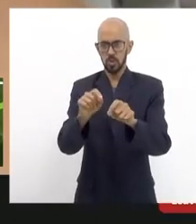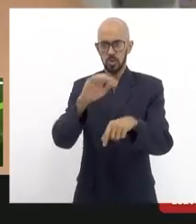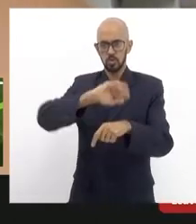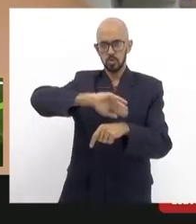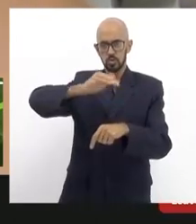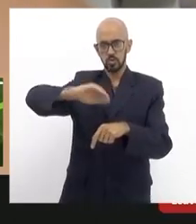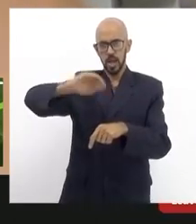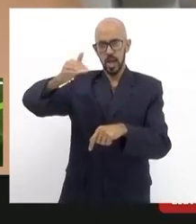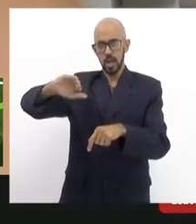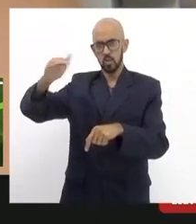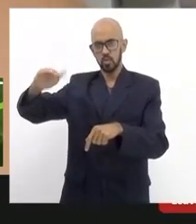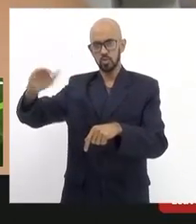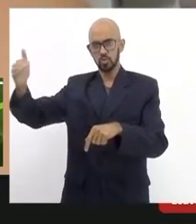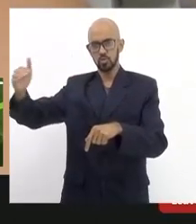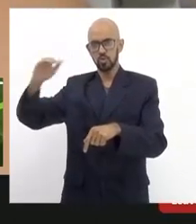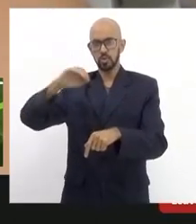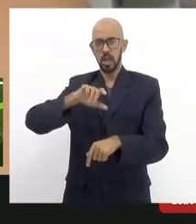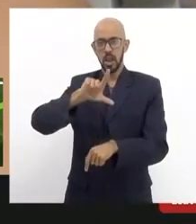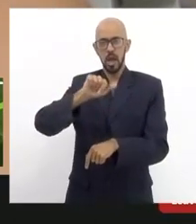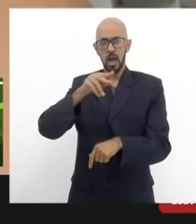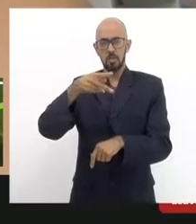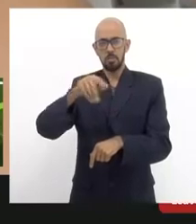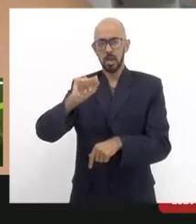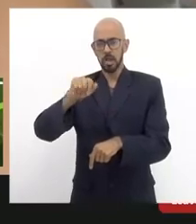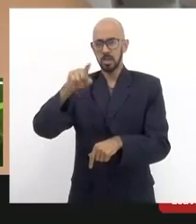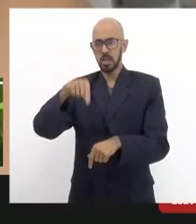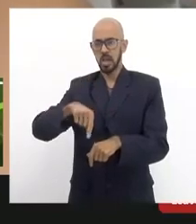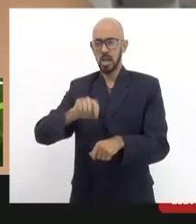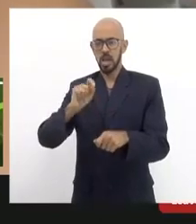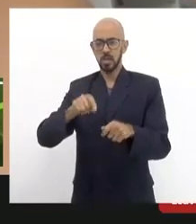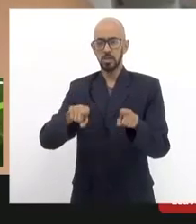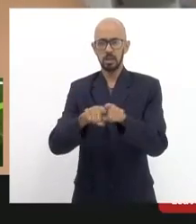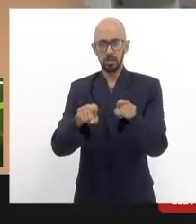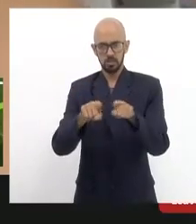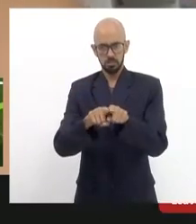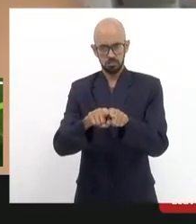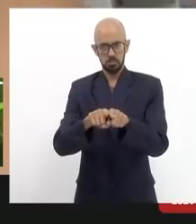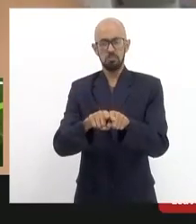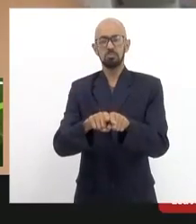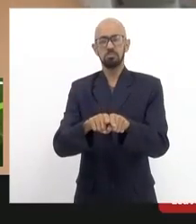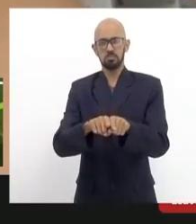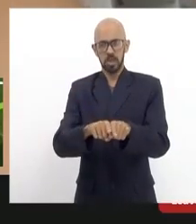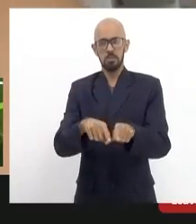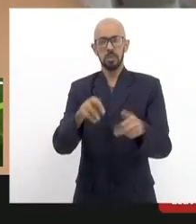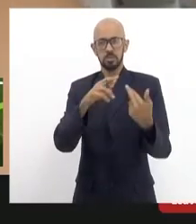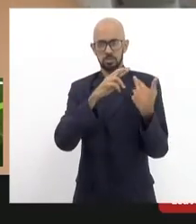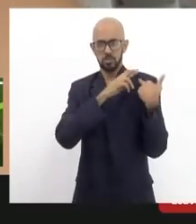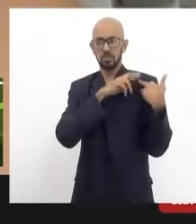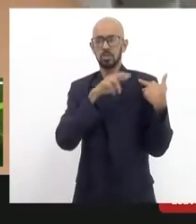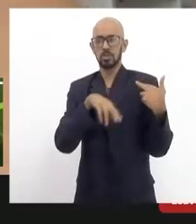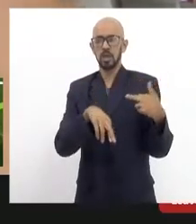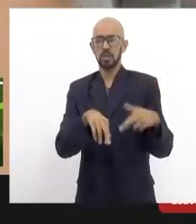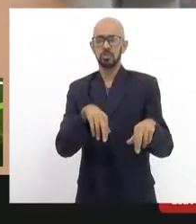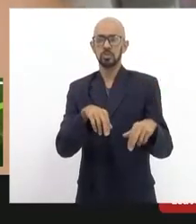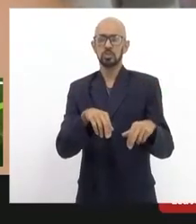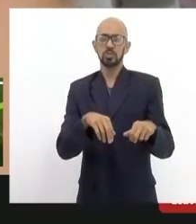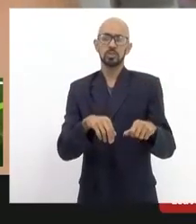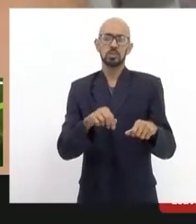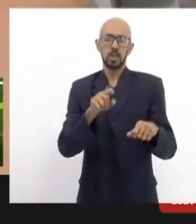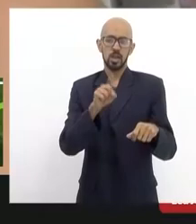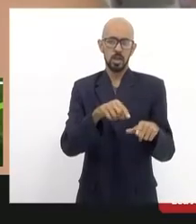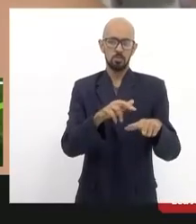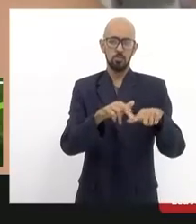tombado individual pelo IPHAN então a responsabilidade vai se dar em torno disso